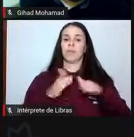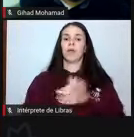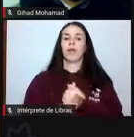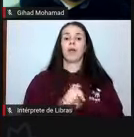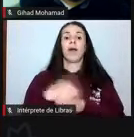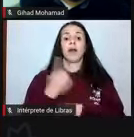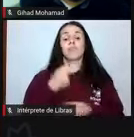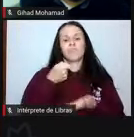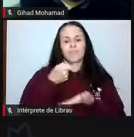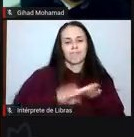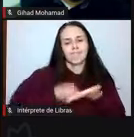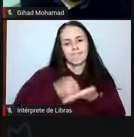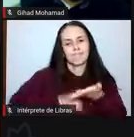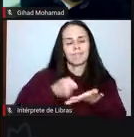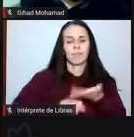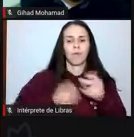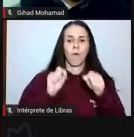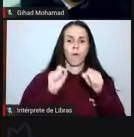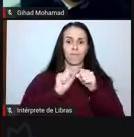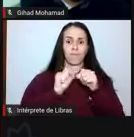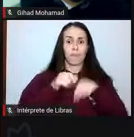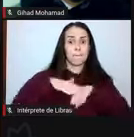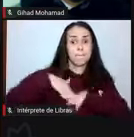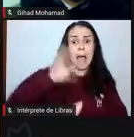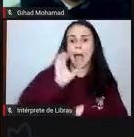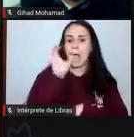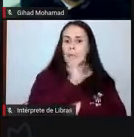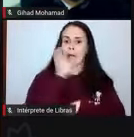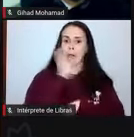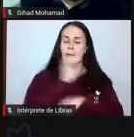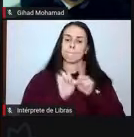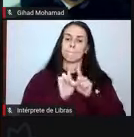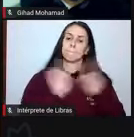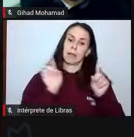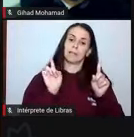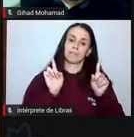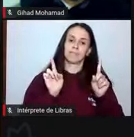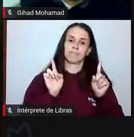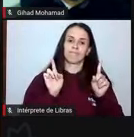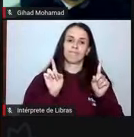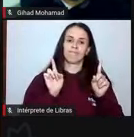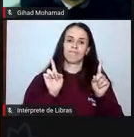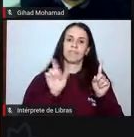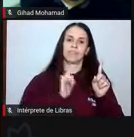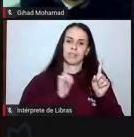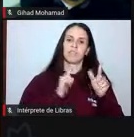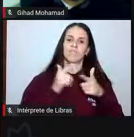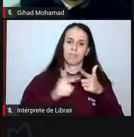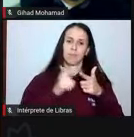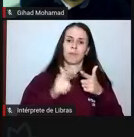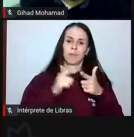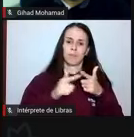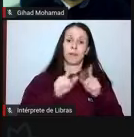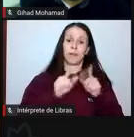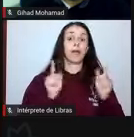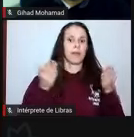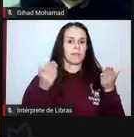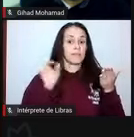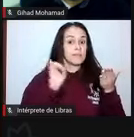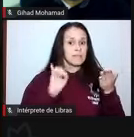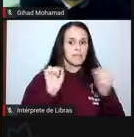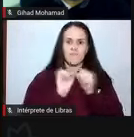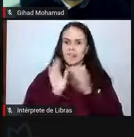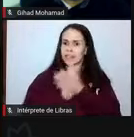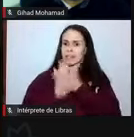mais rápida e mais efetiva, mas, como disse, poderíamos estar num cenário bem mais